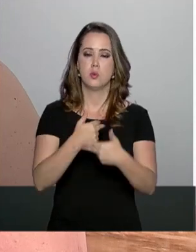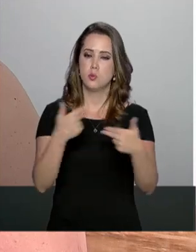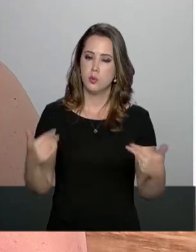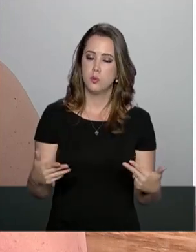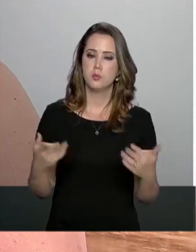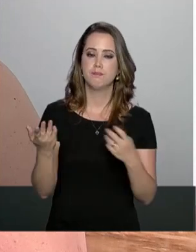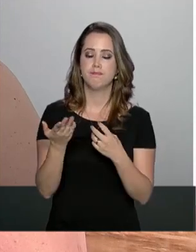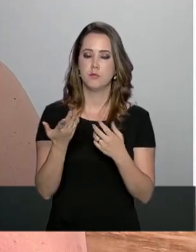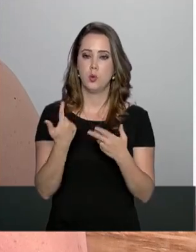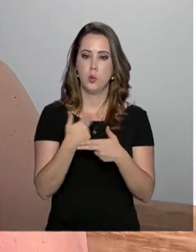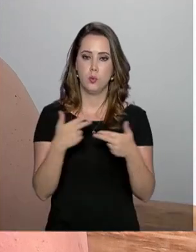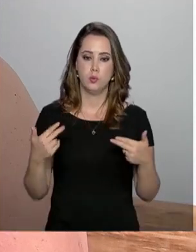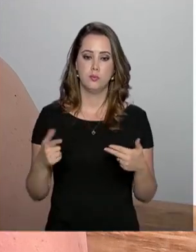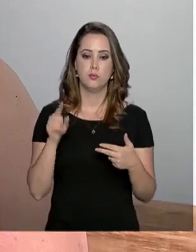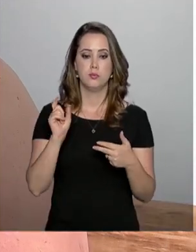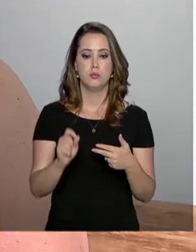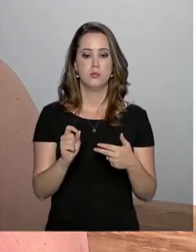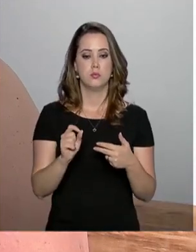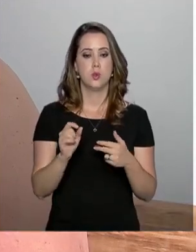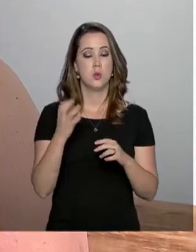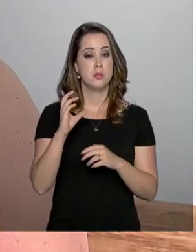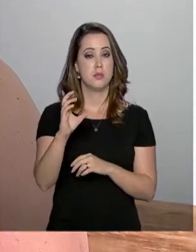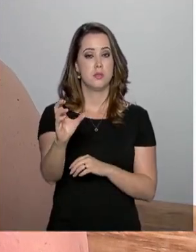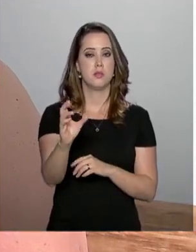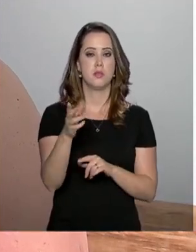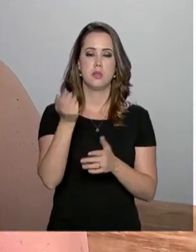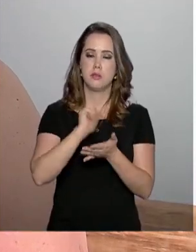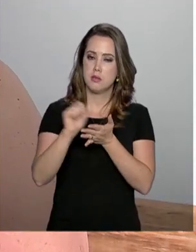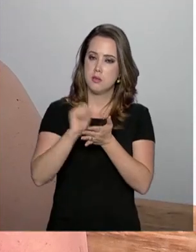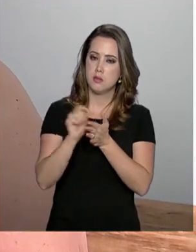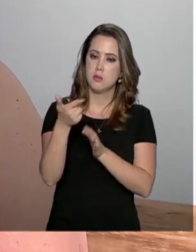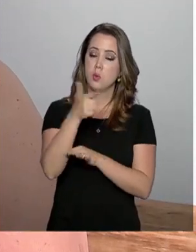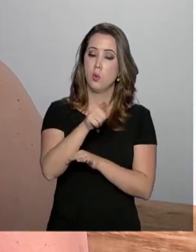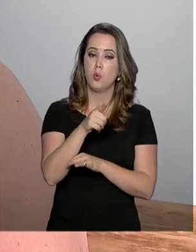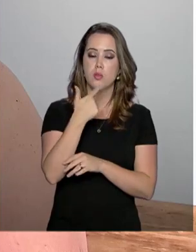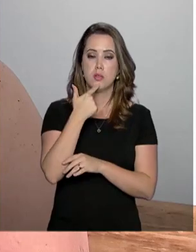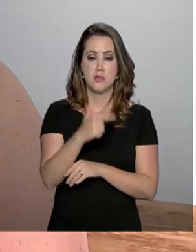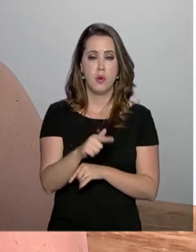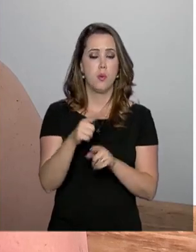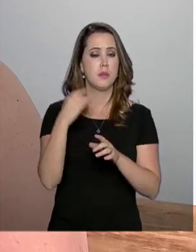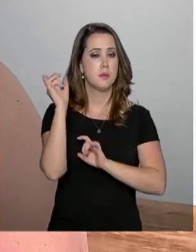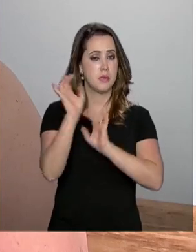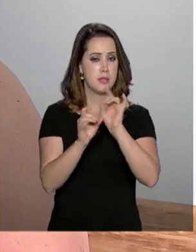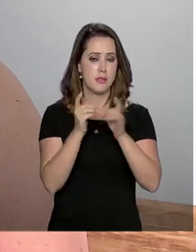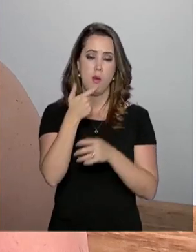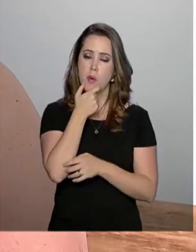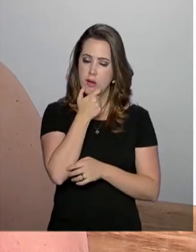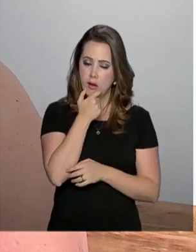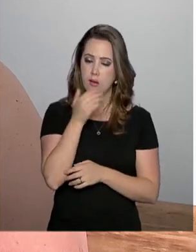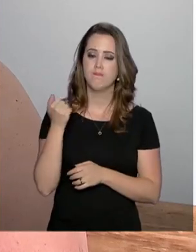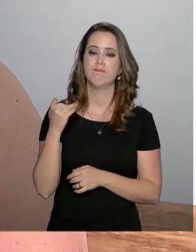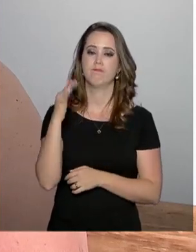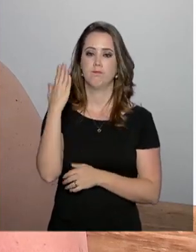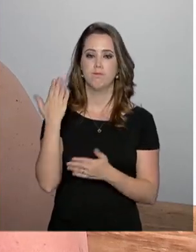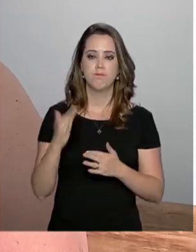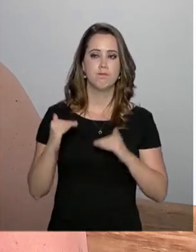científico, redigido em outras línguas, em especial em inglês, ainda é a língua dominante aqui na academia.